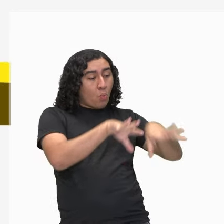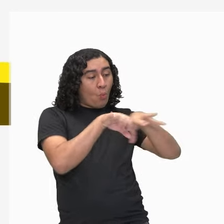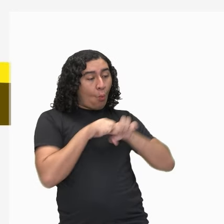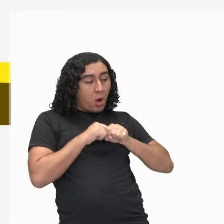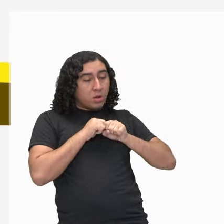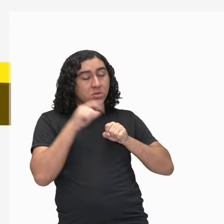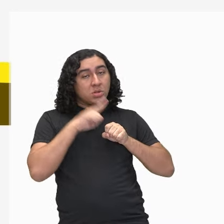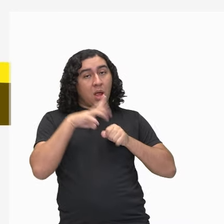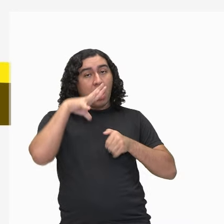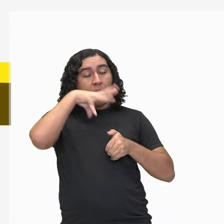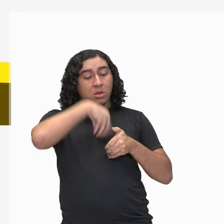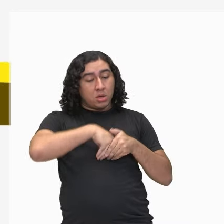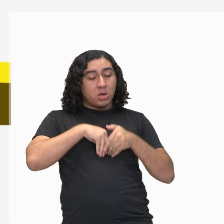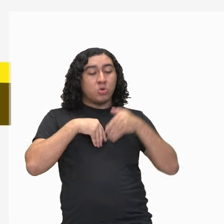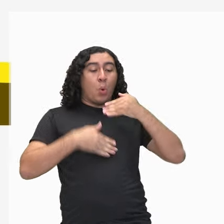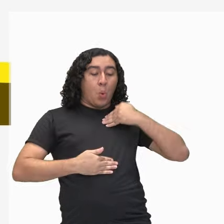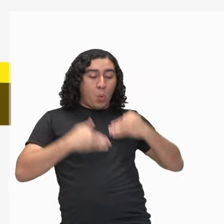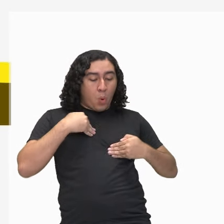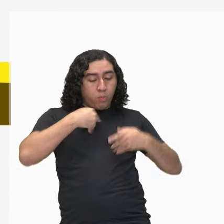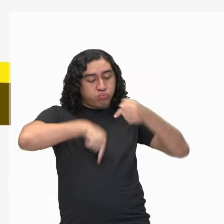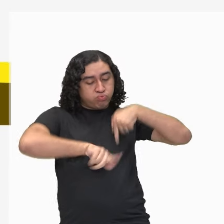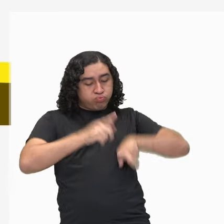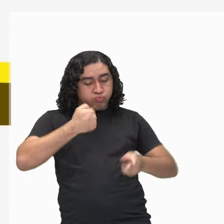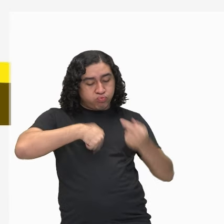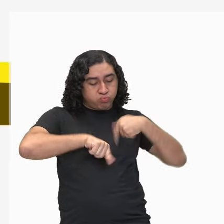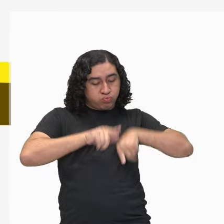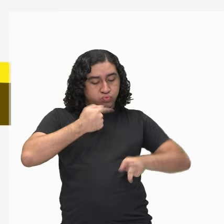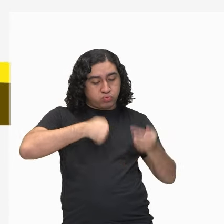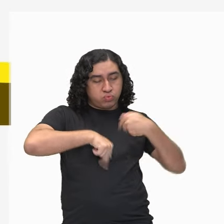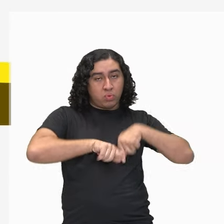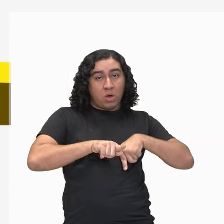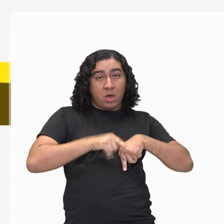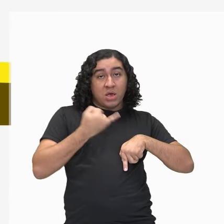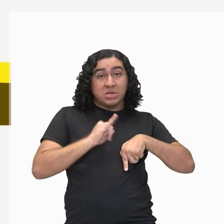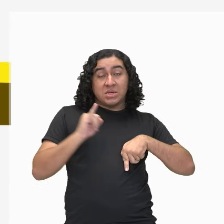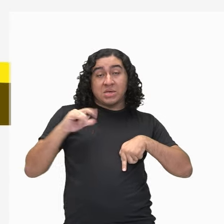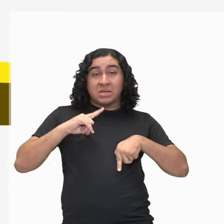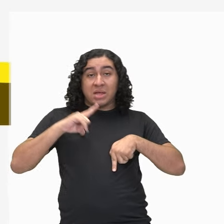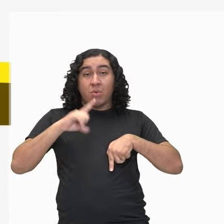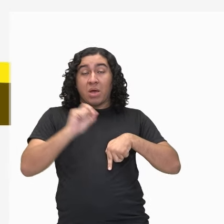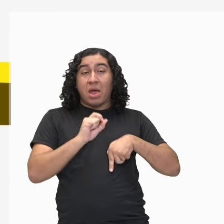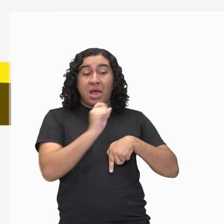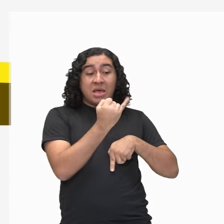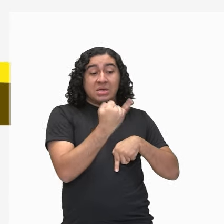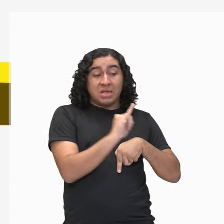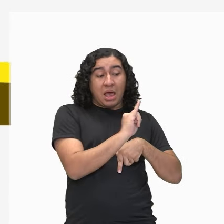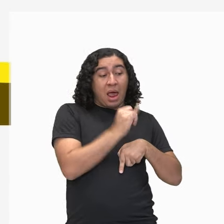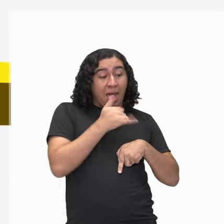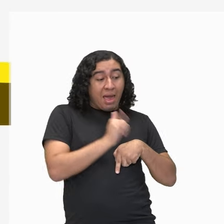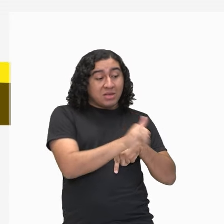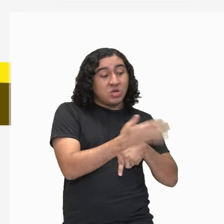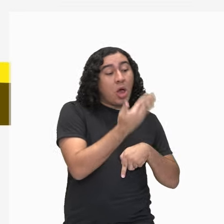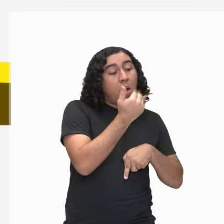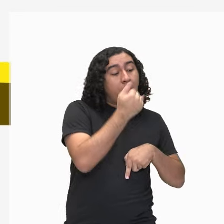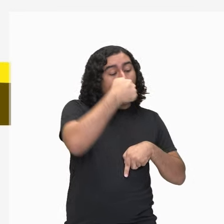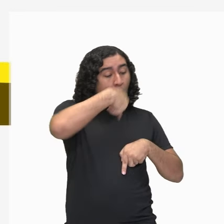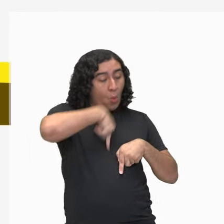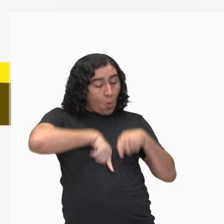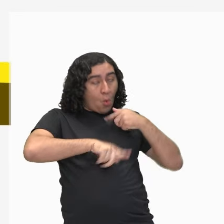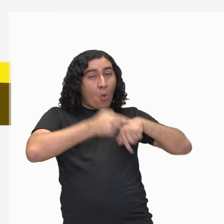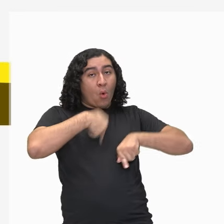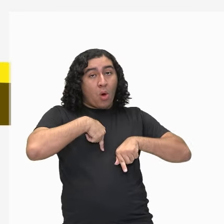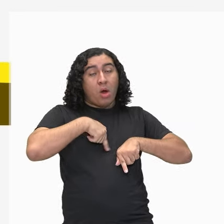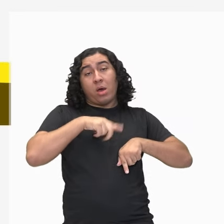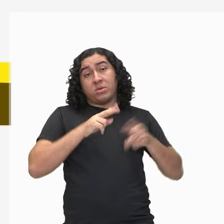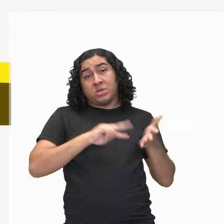desenvolver, para crescer, para se movimentar, né? Então quando a gente consome a energia, parte dessa energia a gente utiliza. E aí